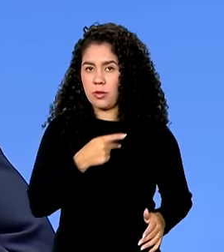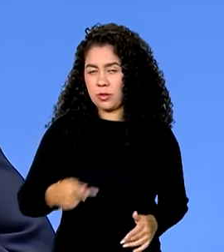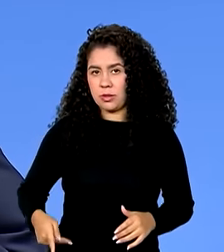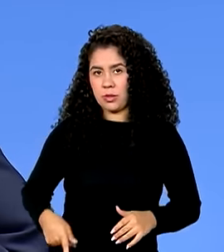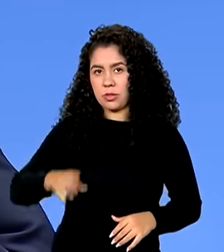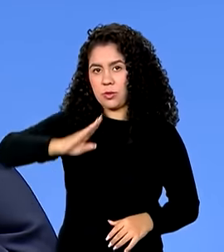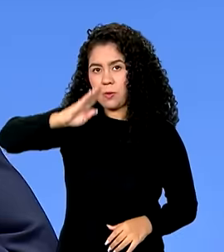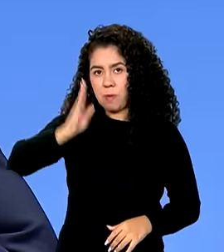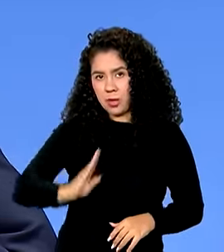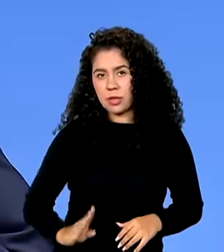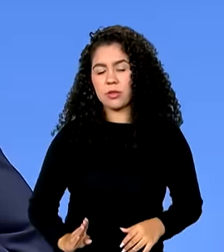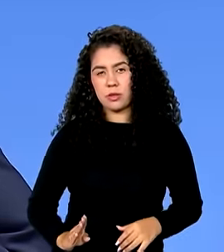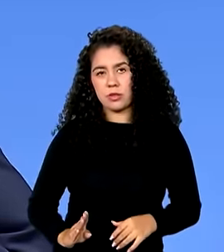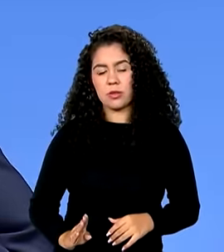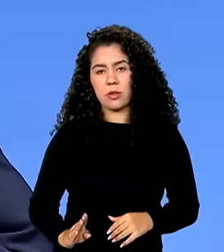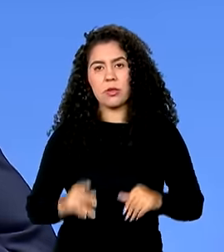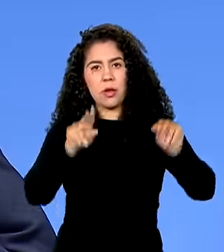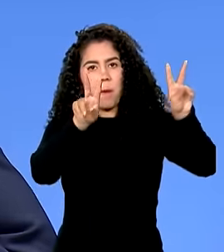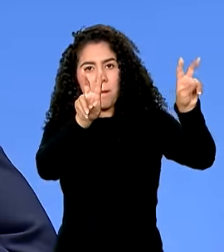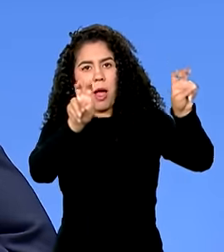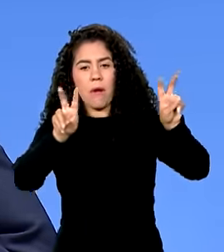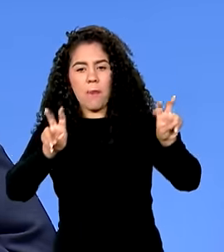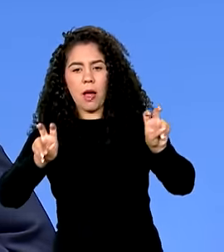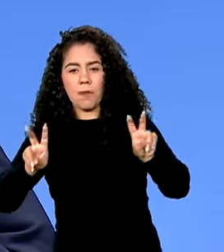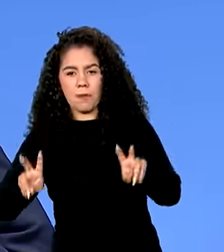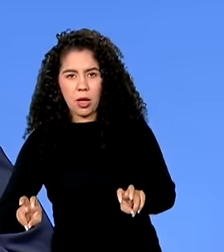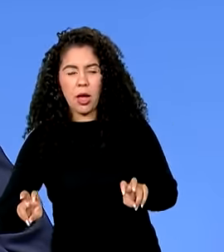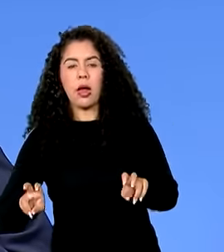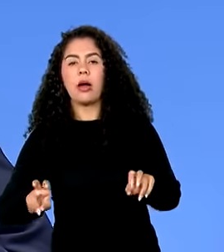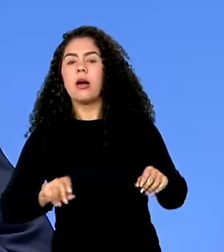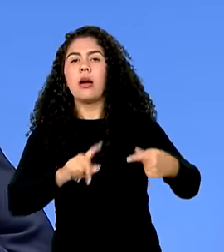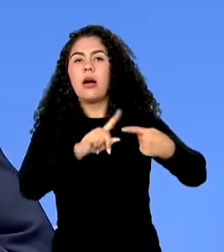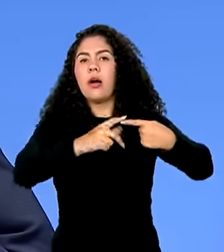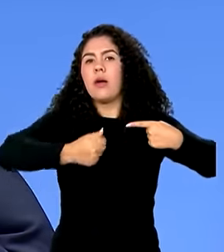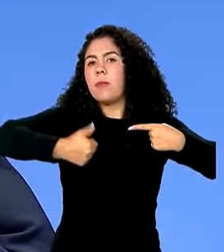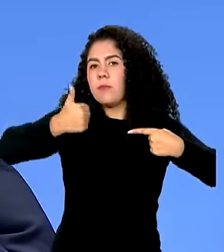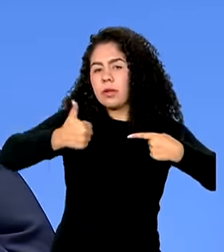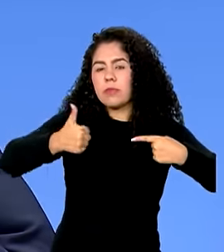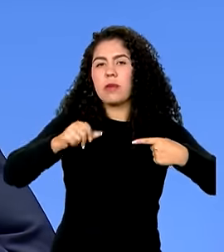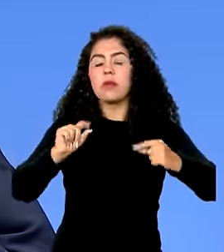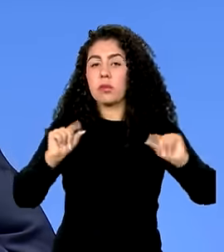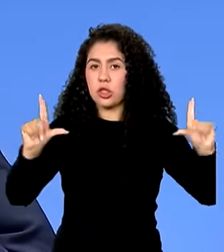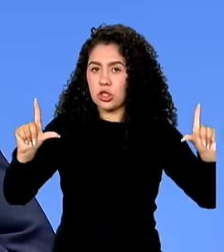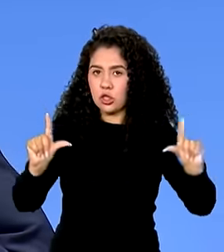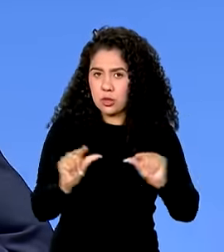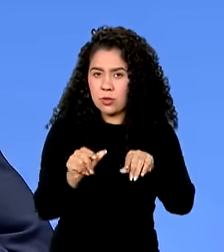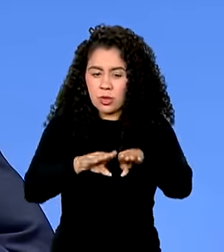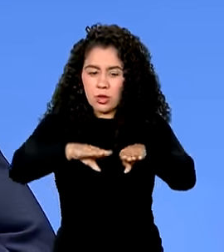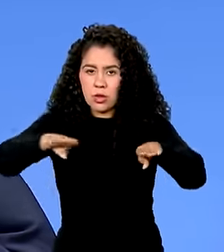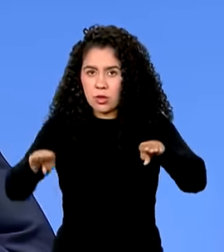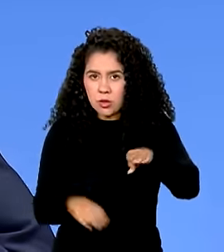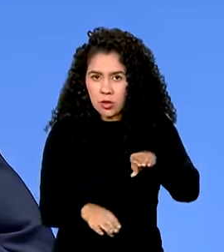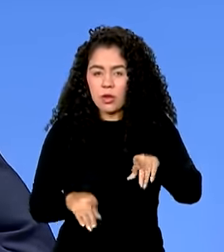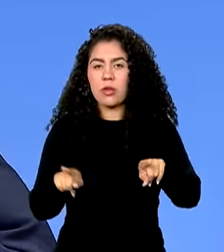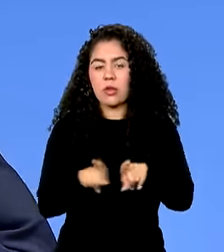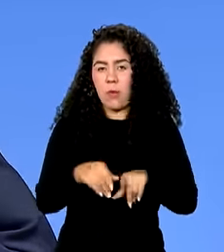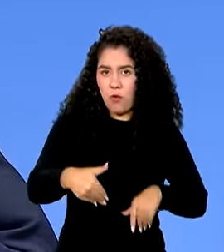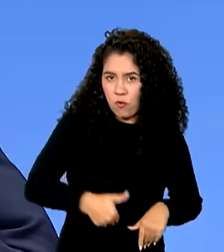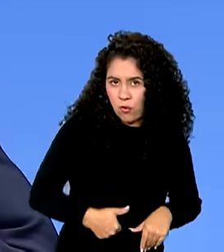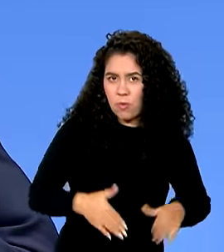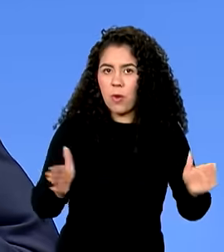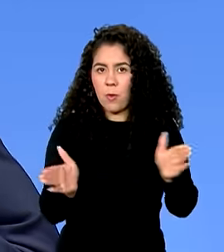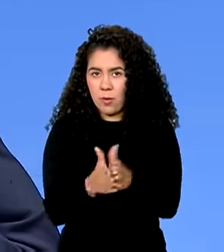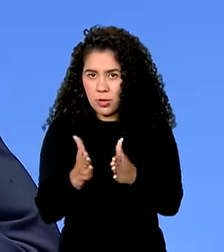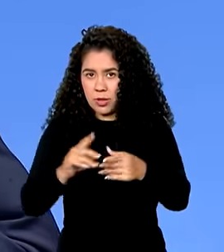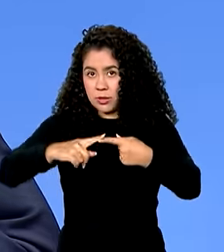objetivos que são frequentemente mencionados, a questão da redução da desigualdade, da fome e da pobreza, esse é um